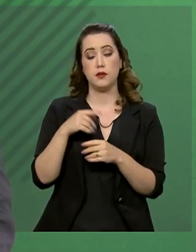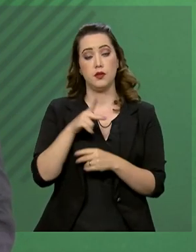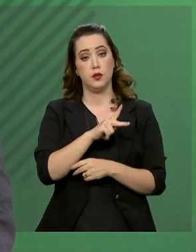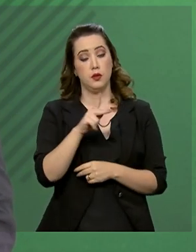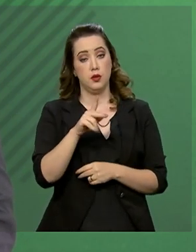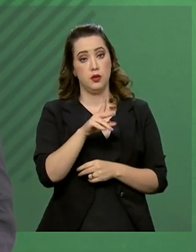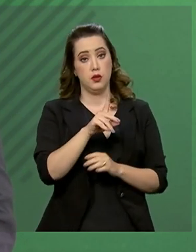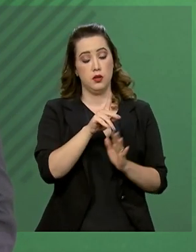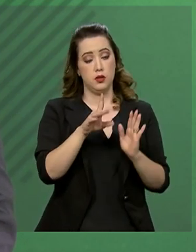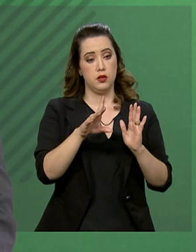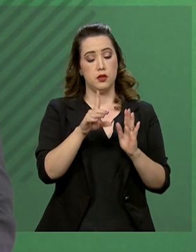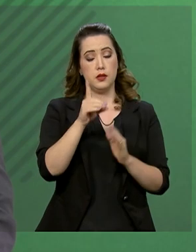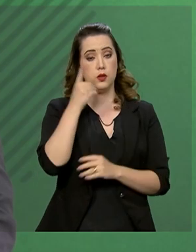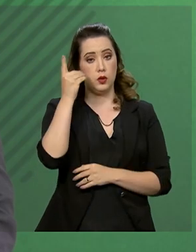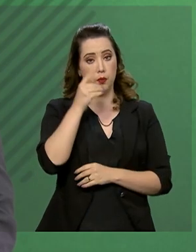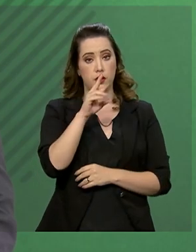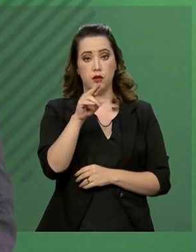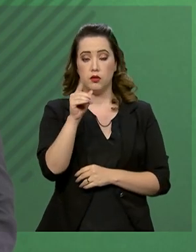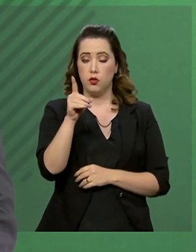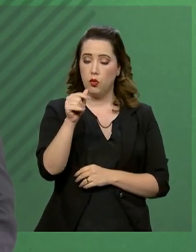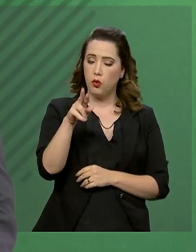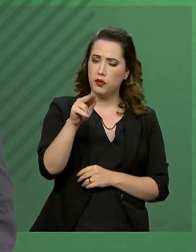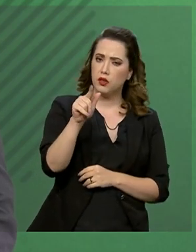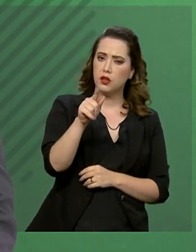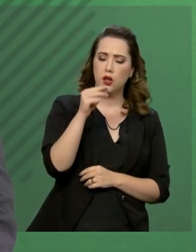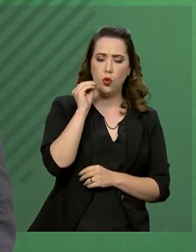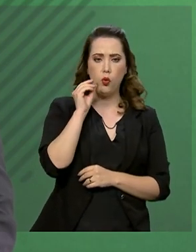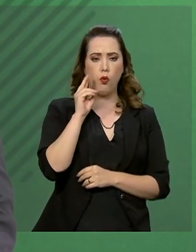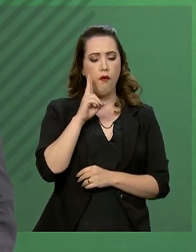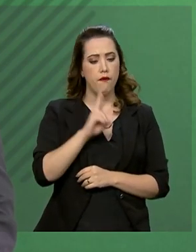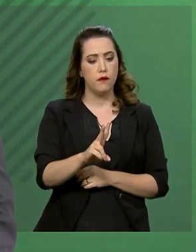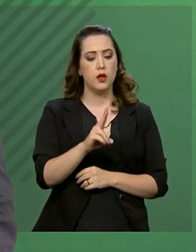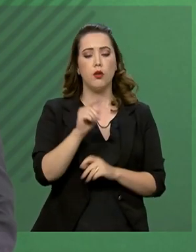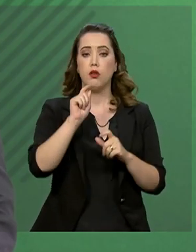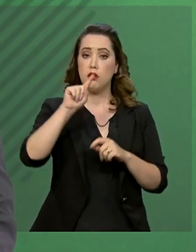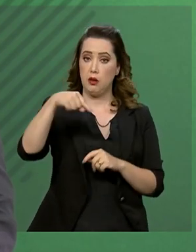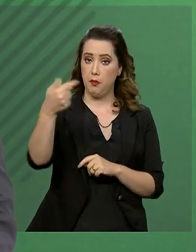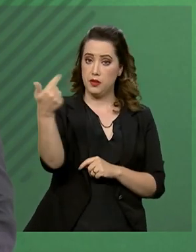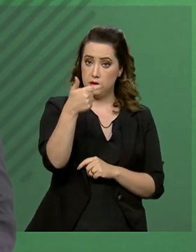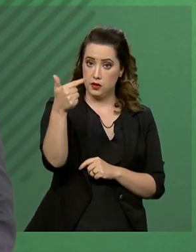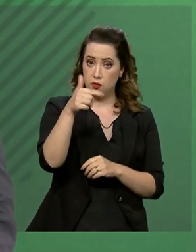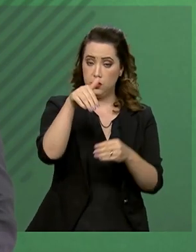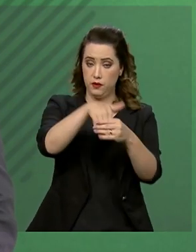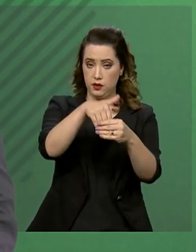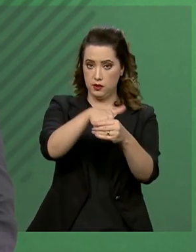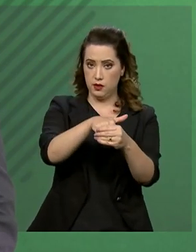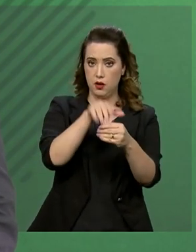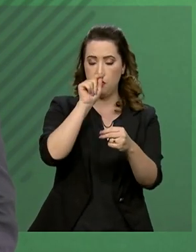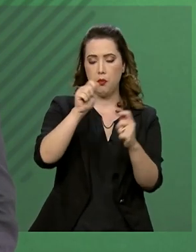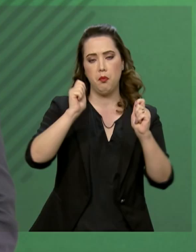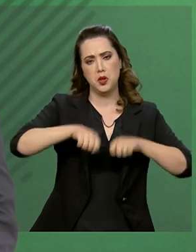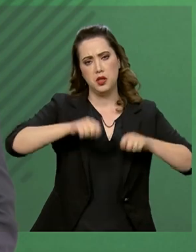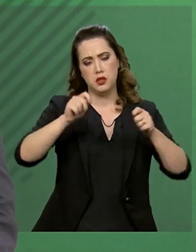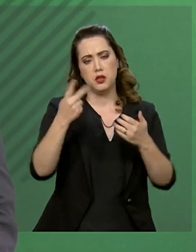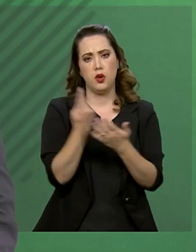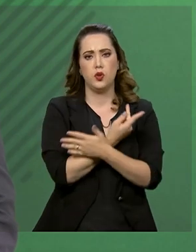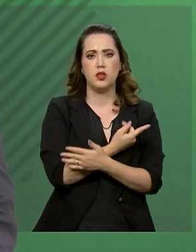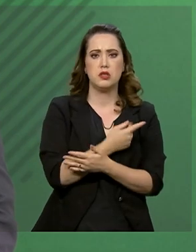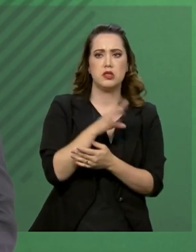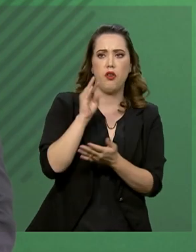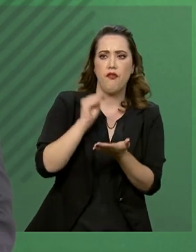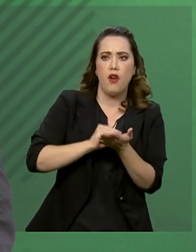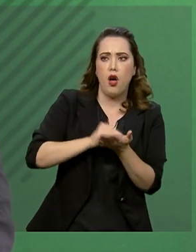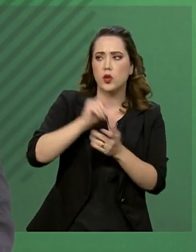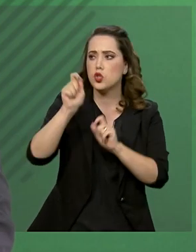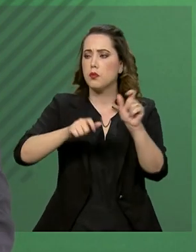possibilidade de que uma eventual votação do segundo turno pudesse incorrer em uma falta de